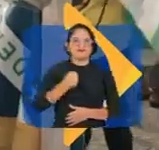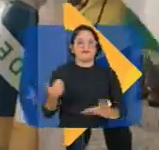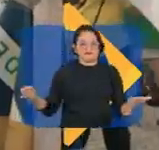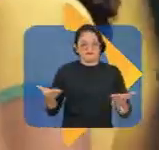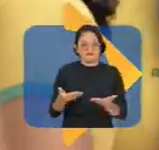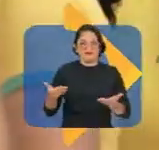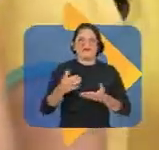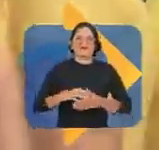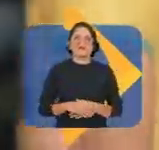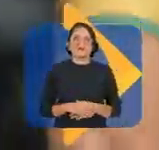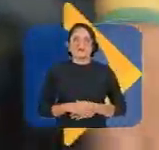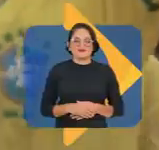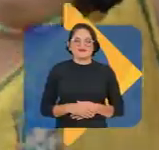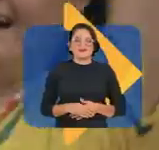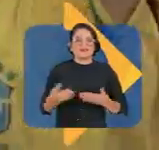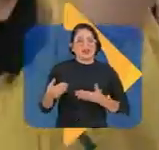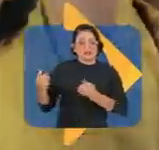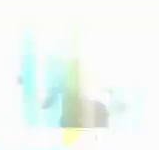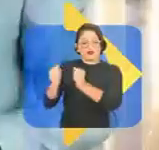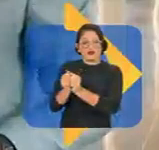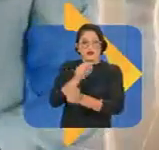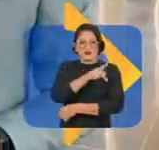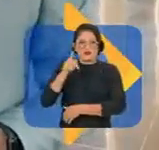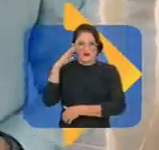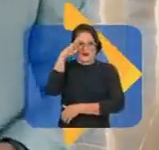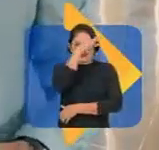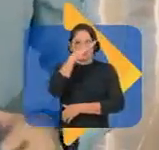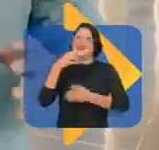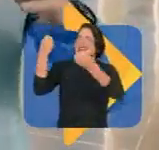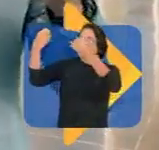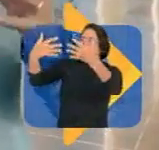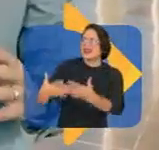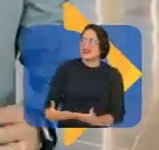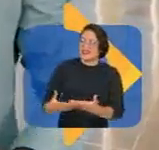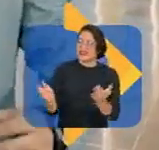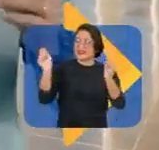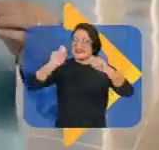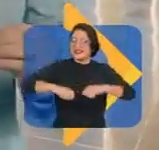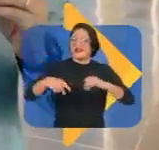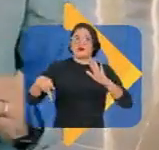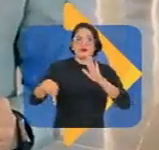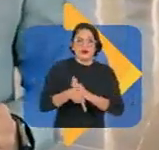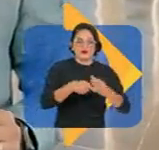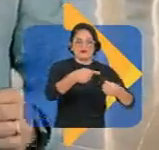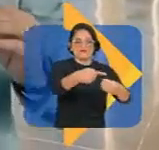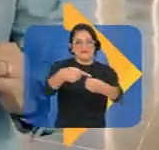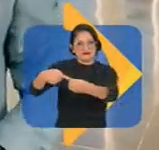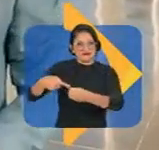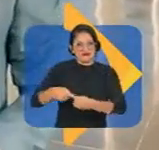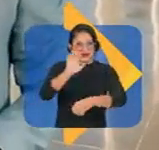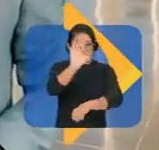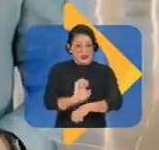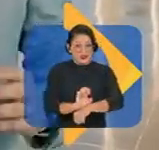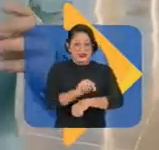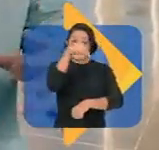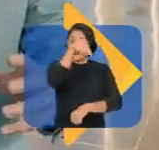Meu senador é Menezes já. Estamos aqui com o presidente Bolsonaro e falando sobre as potencialidades do interior do